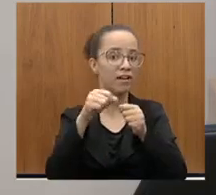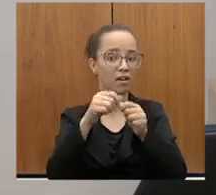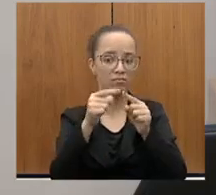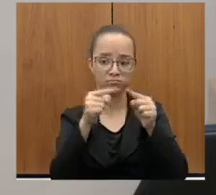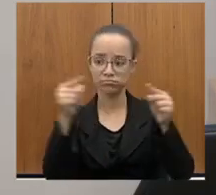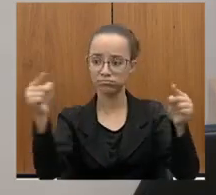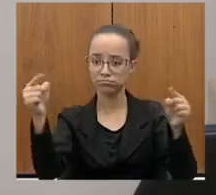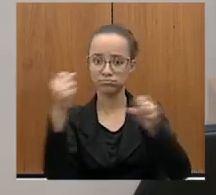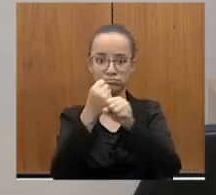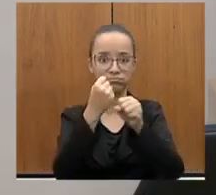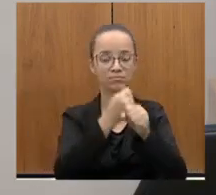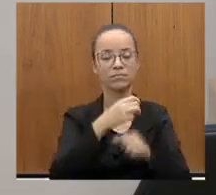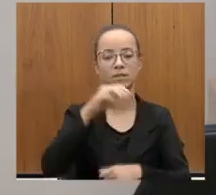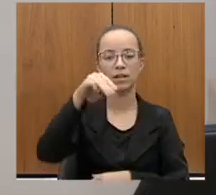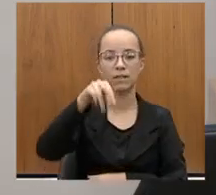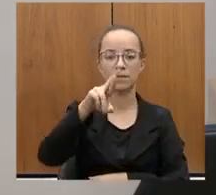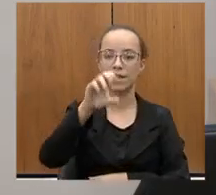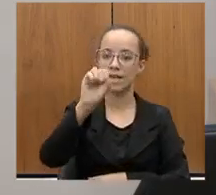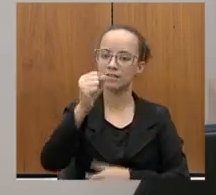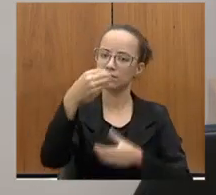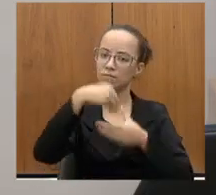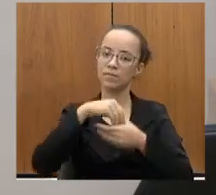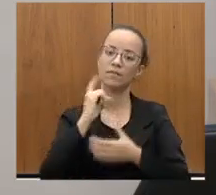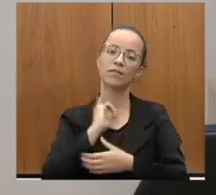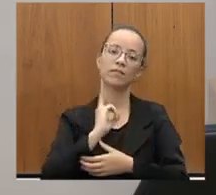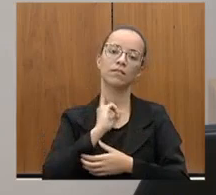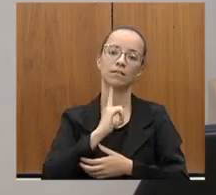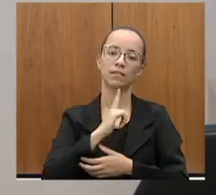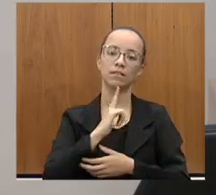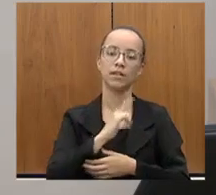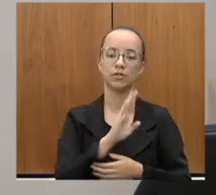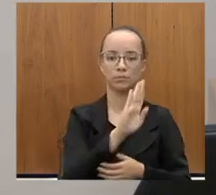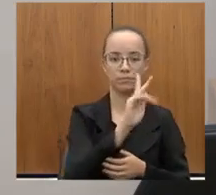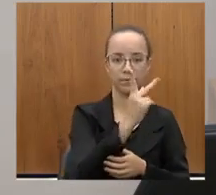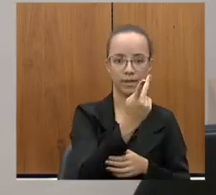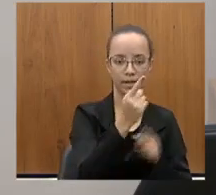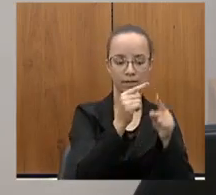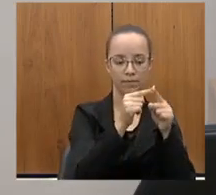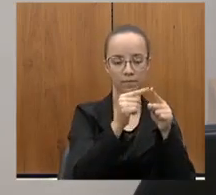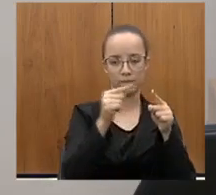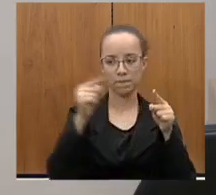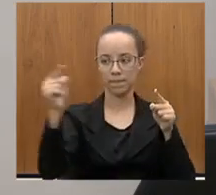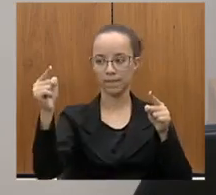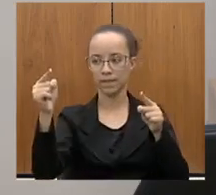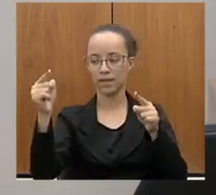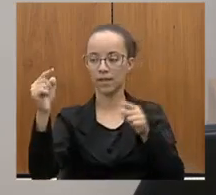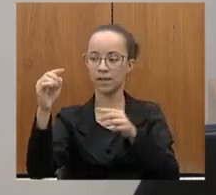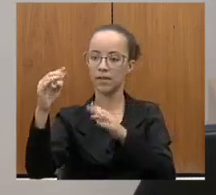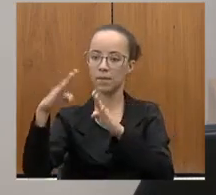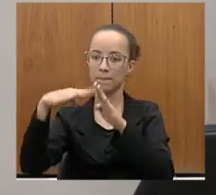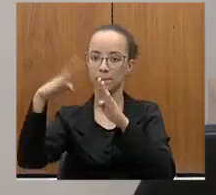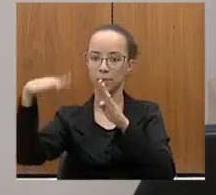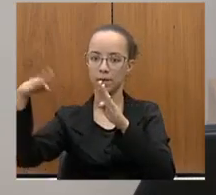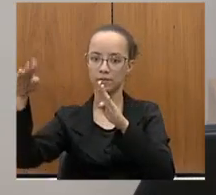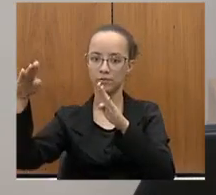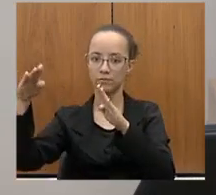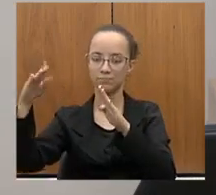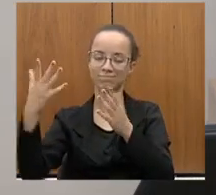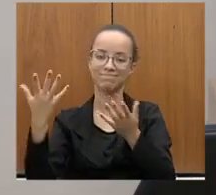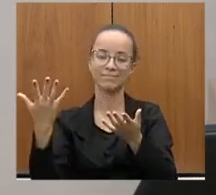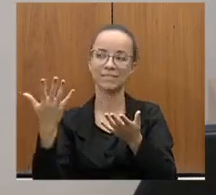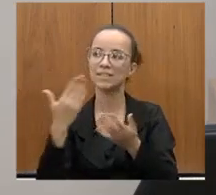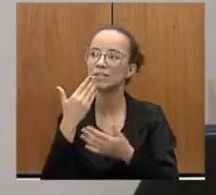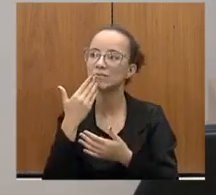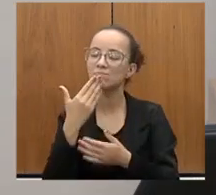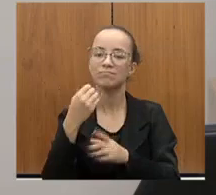A MRS já tem em Minas Gerais essa linha que vai de Belo Horizonte até Brumadinho. Esse é um apelo,